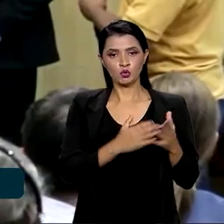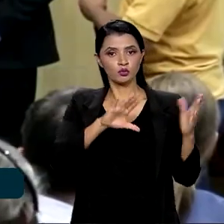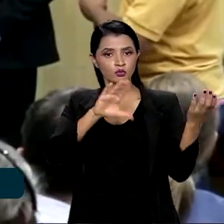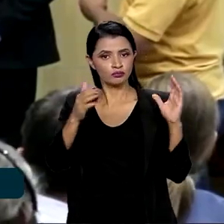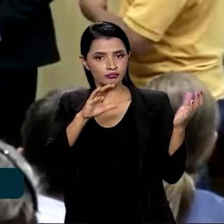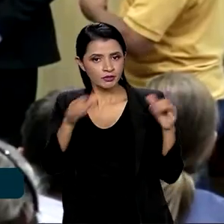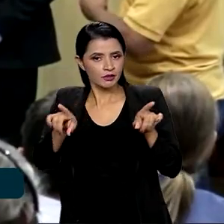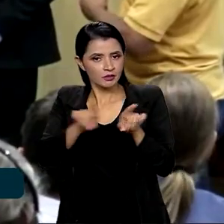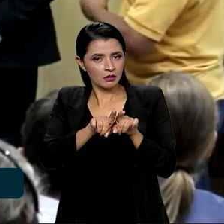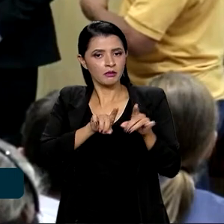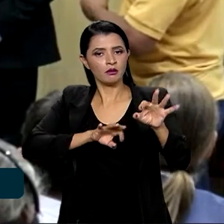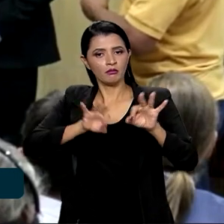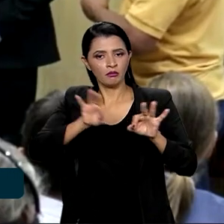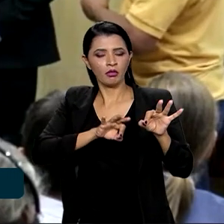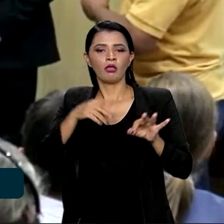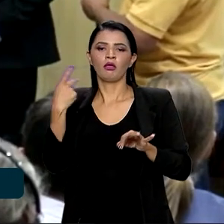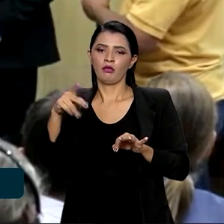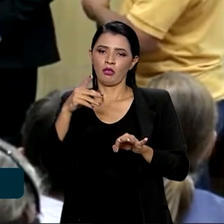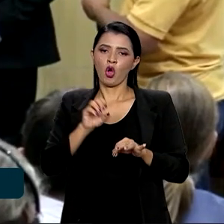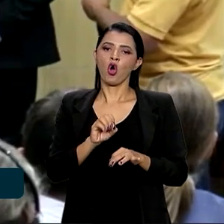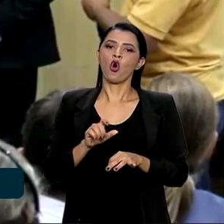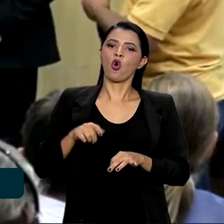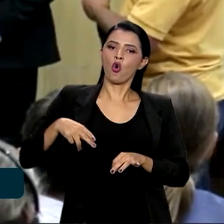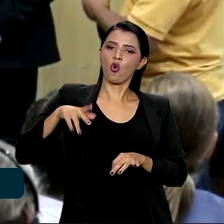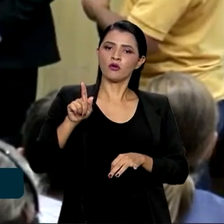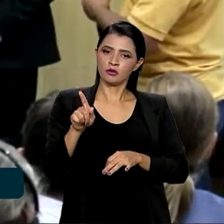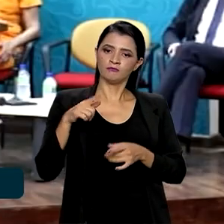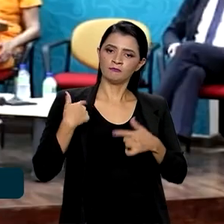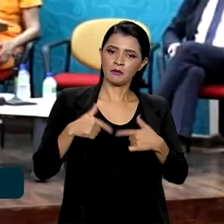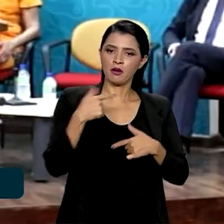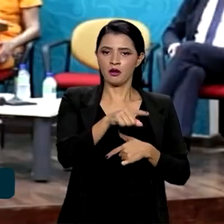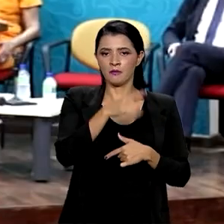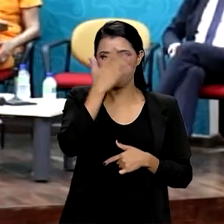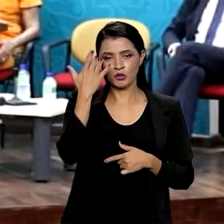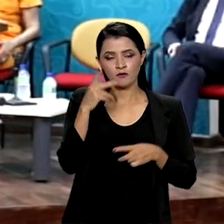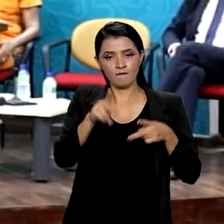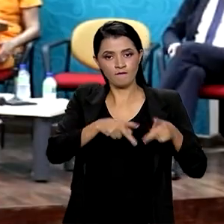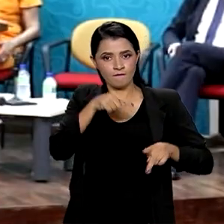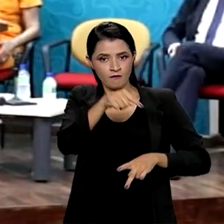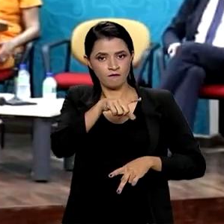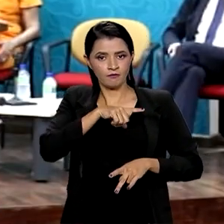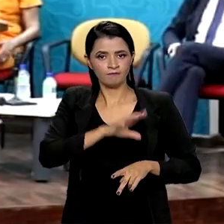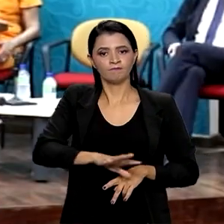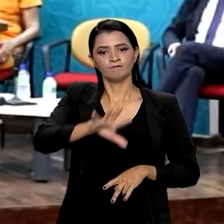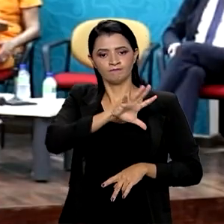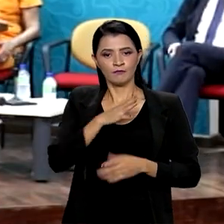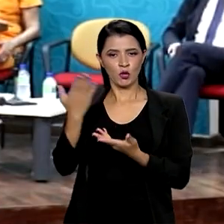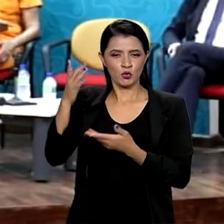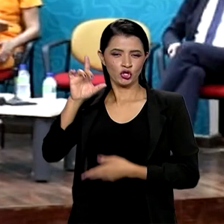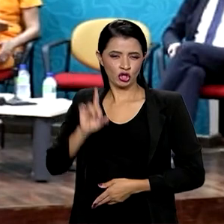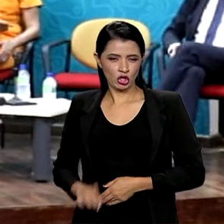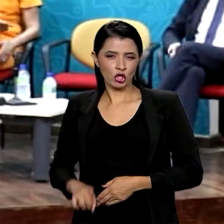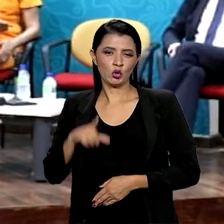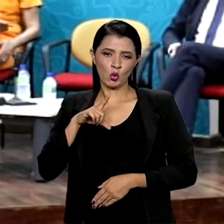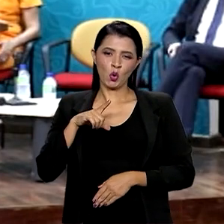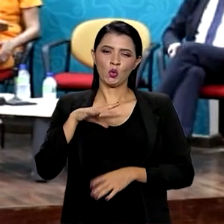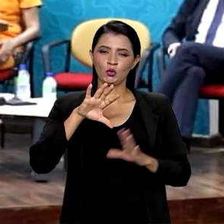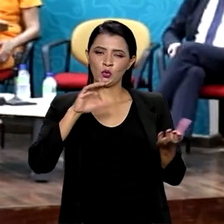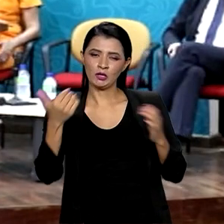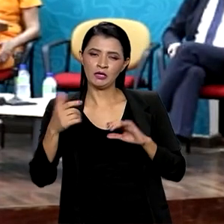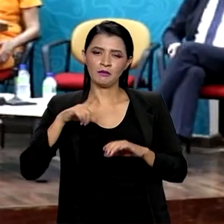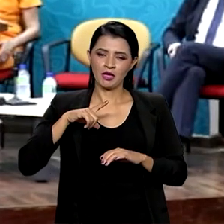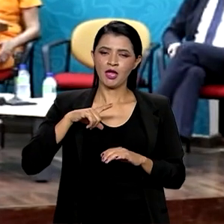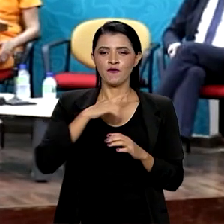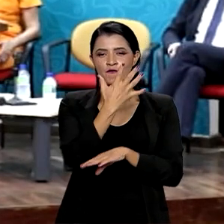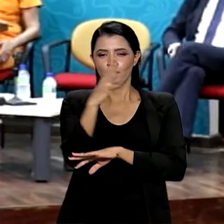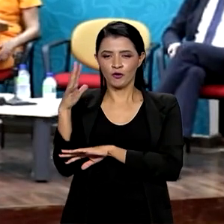organizações que trabalham com as comunidades que vivem na região. O diretor da Iniciativa Internacional do Clima e Florestas da Noruega,